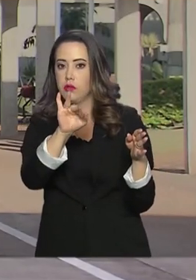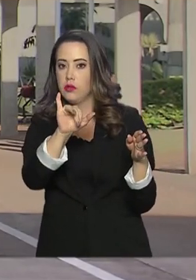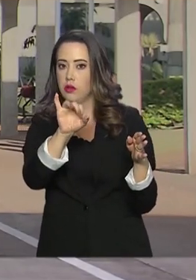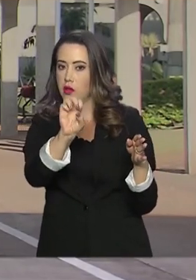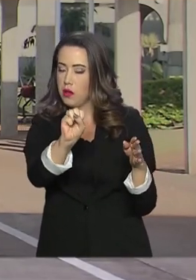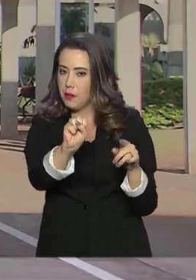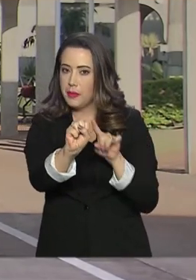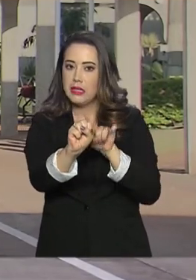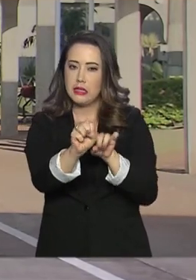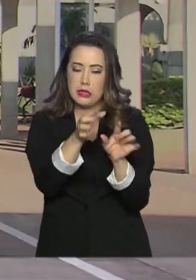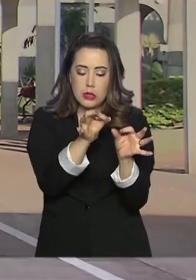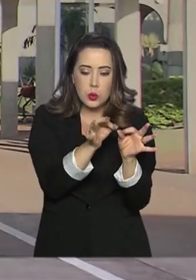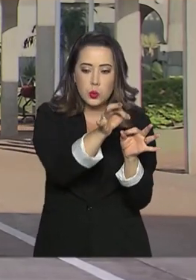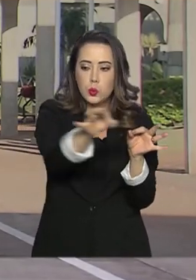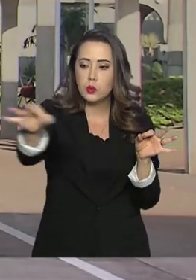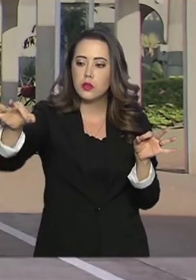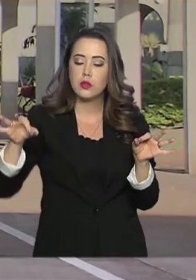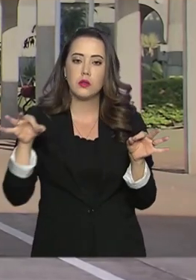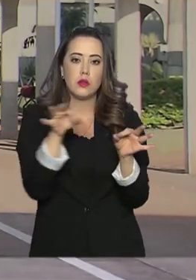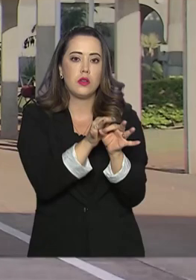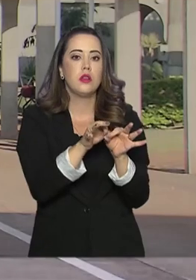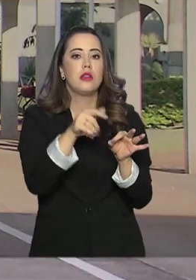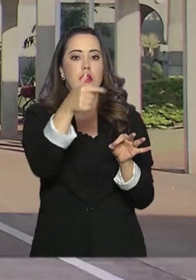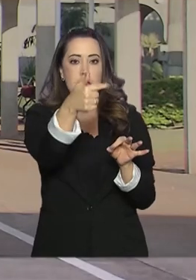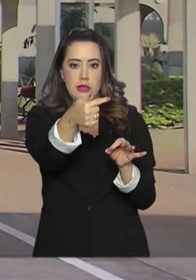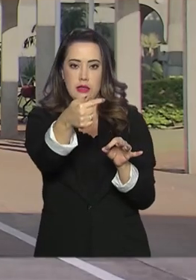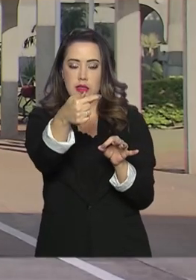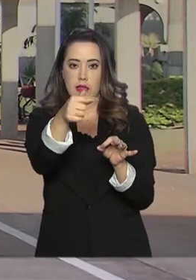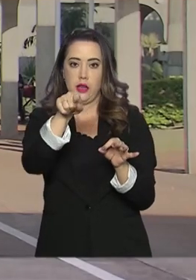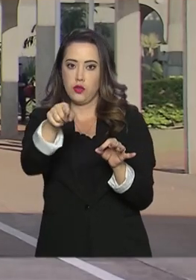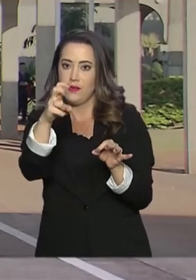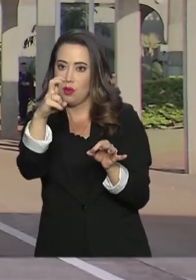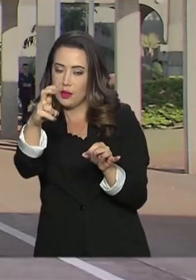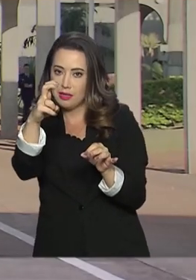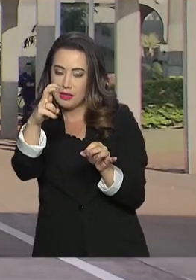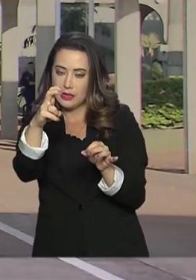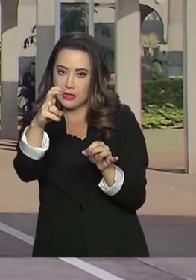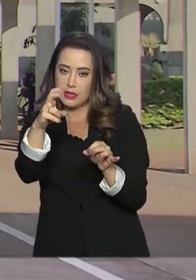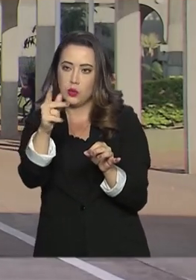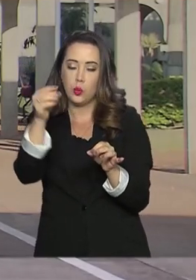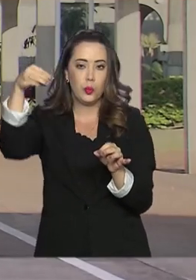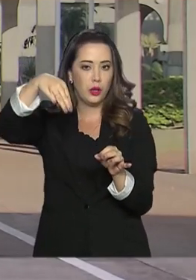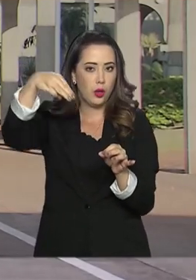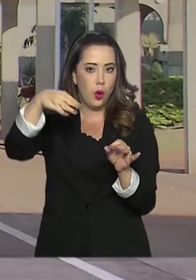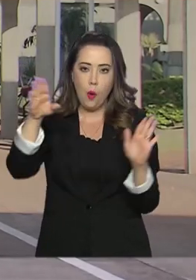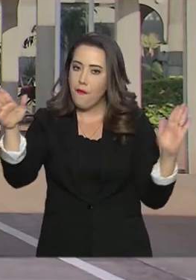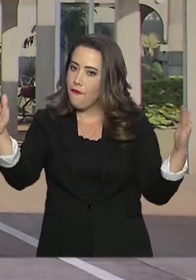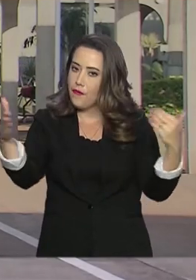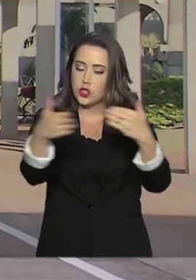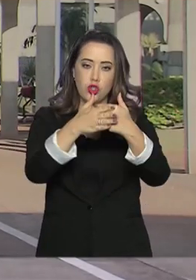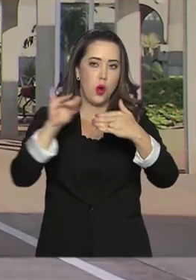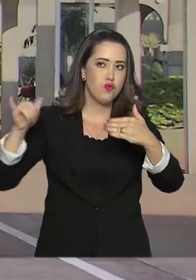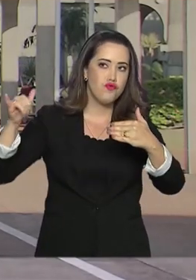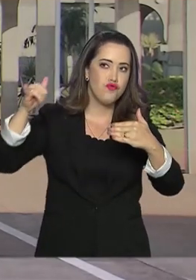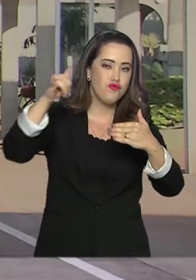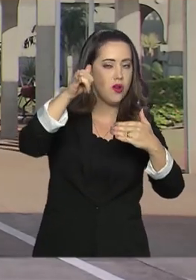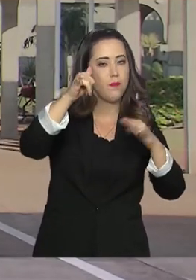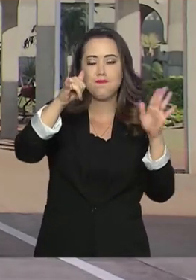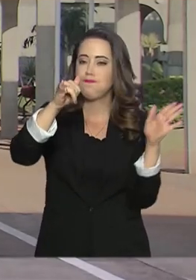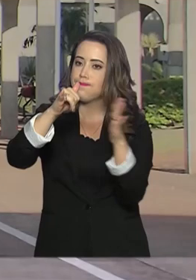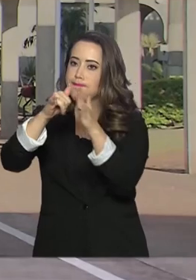Uma área de cerca de 7,5 sobre a esplanada dos ministérios estará totalmente interditada para voos. Outra área